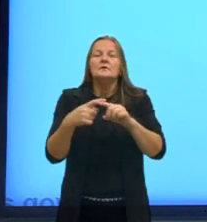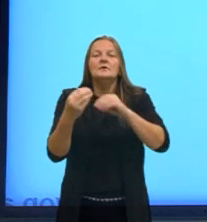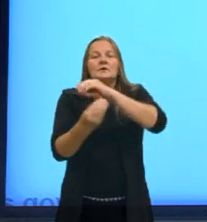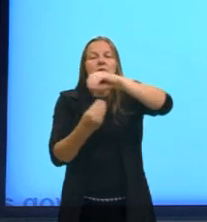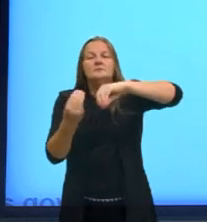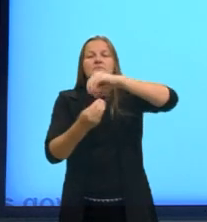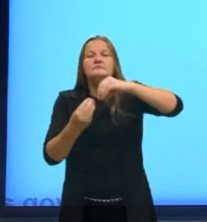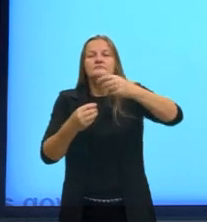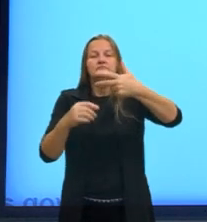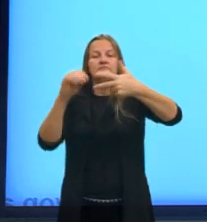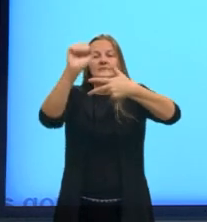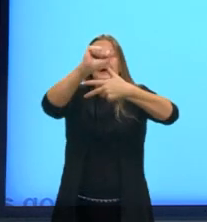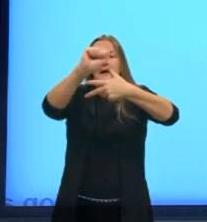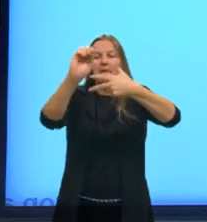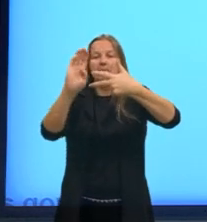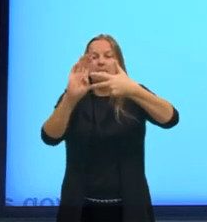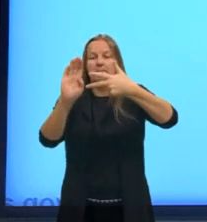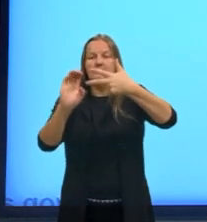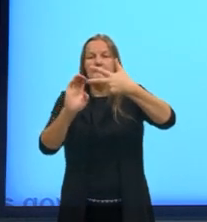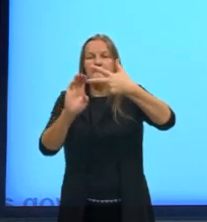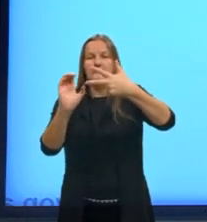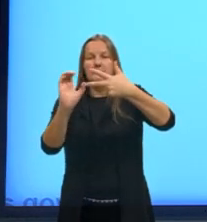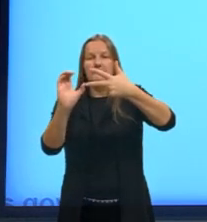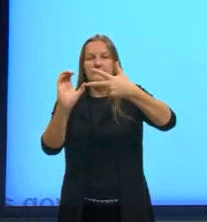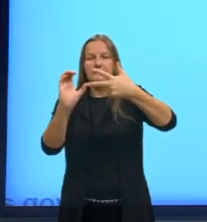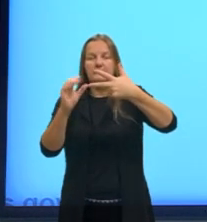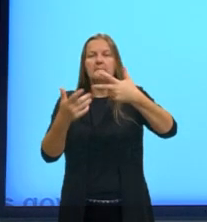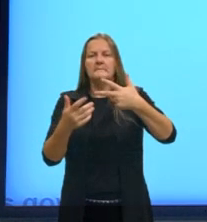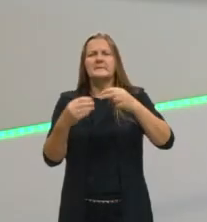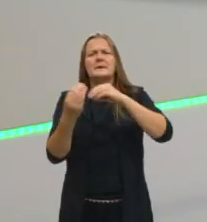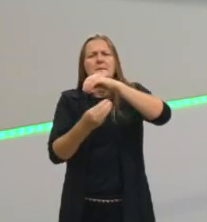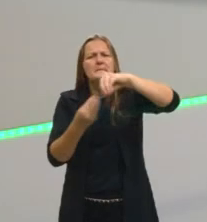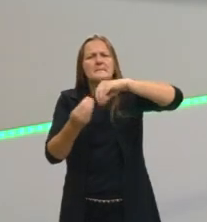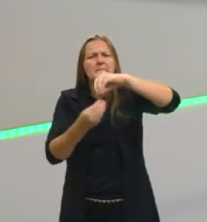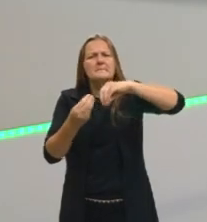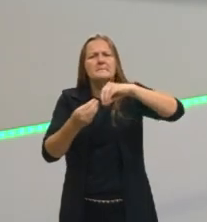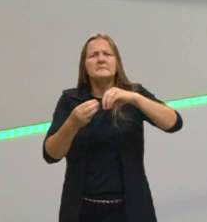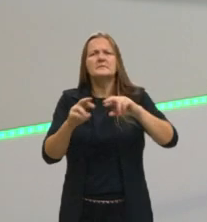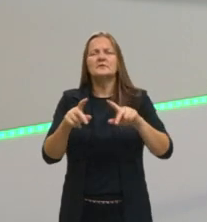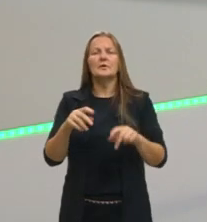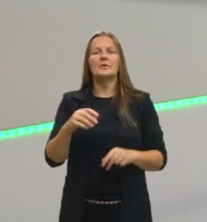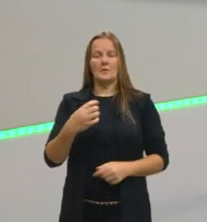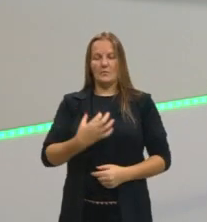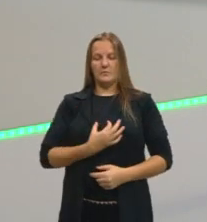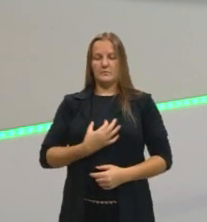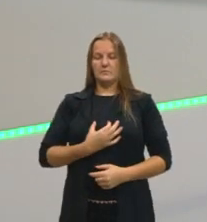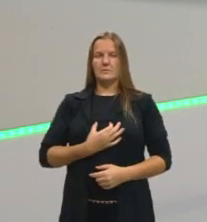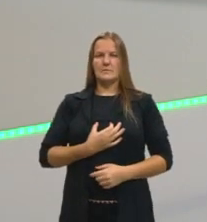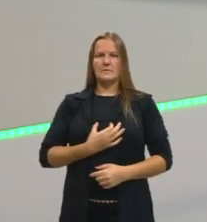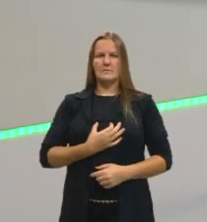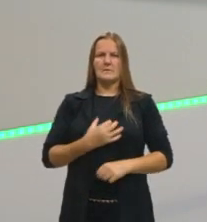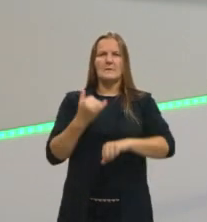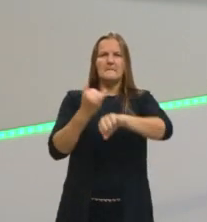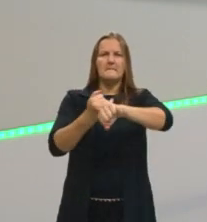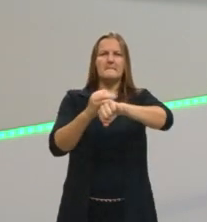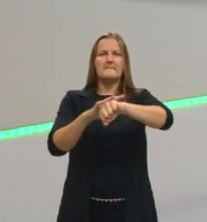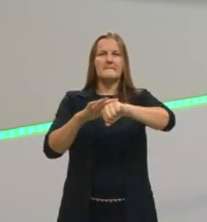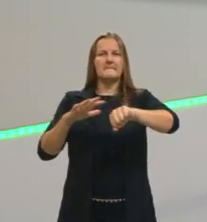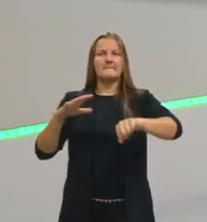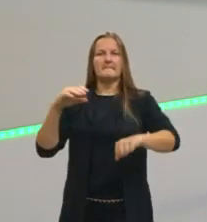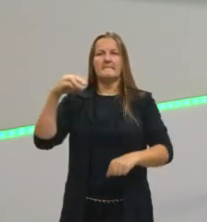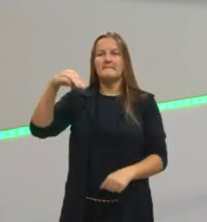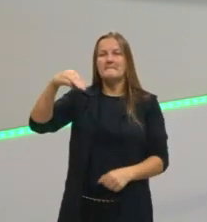mistura, e o CO2 não é uma mistura, ele é uma substância. A mistura já seria o bronze, é o bronze, porque eu tenho uma mistura, uma liga